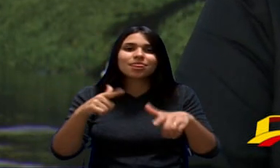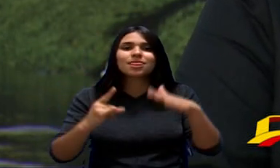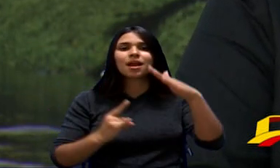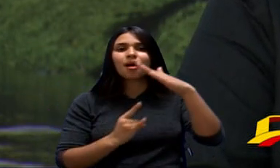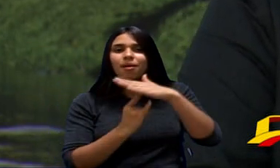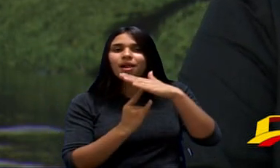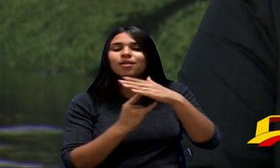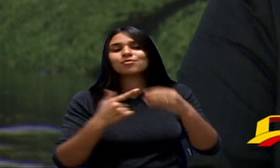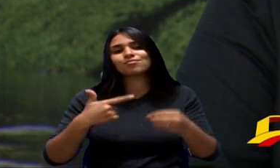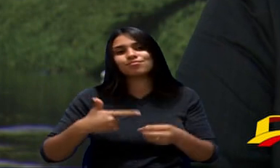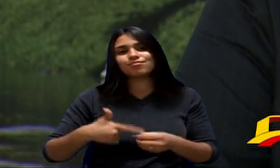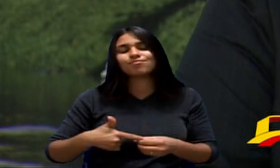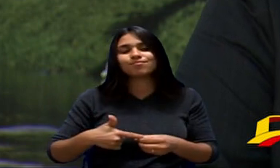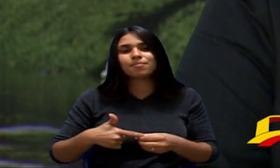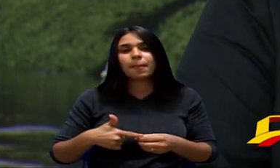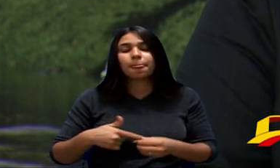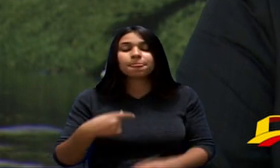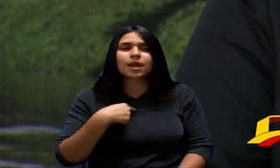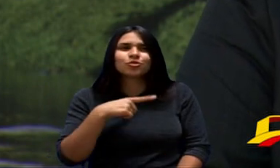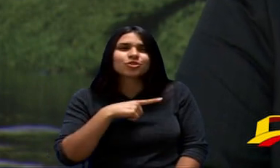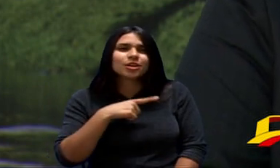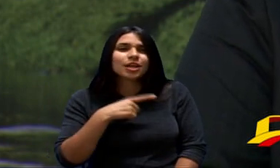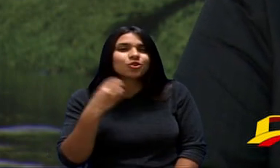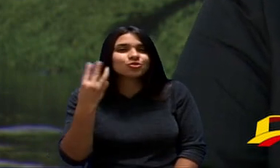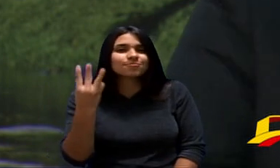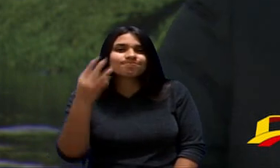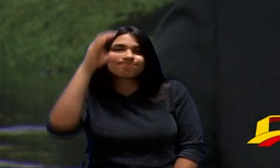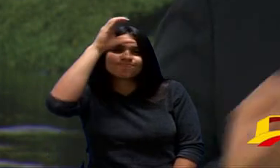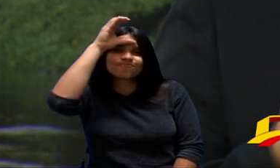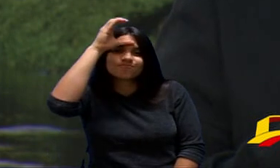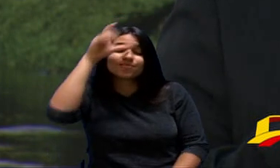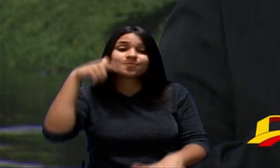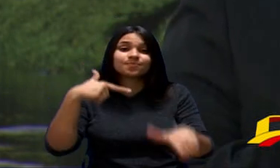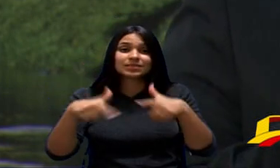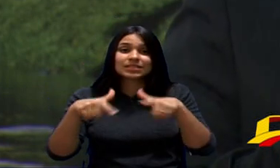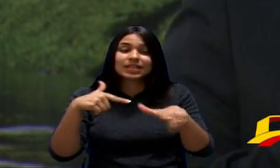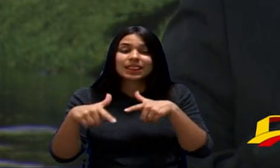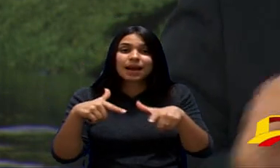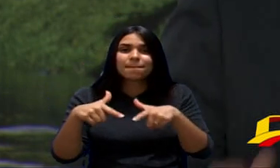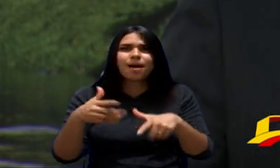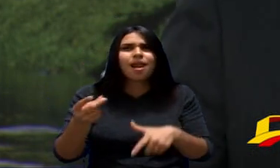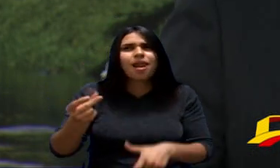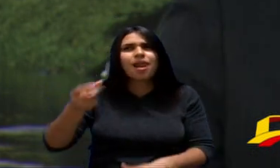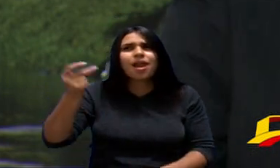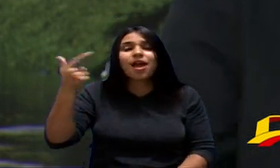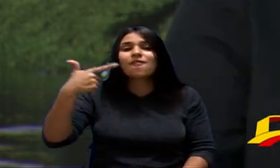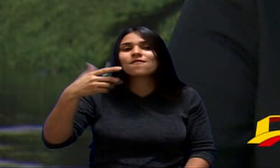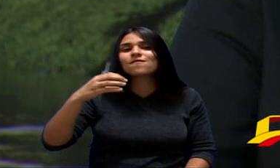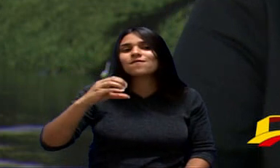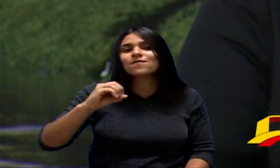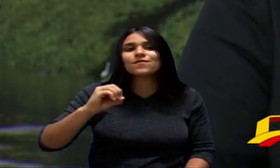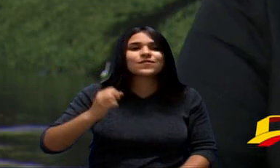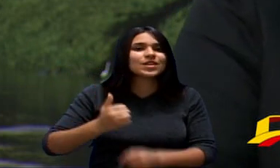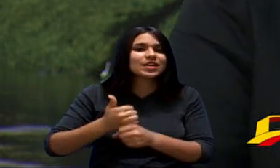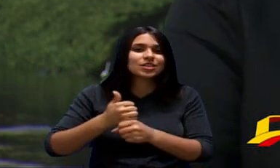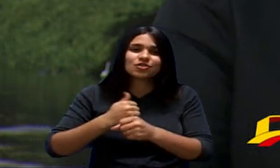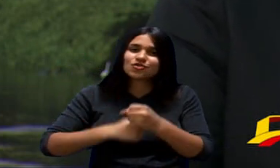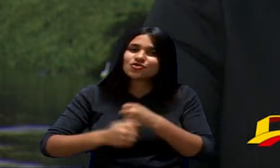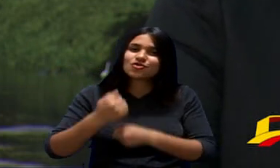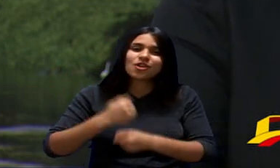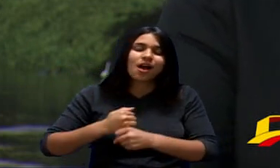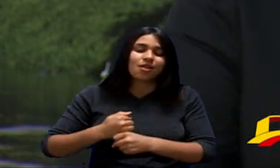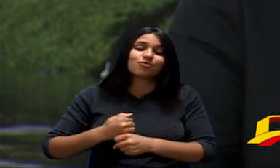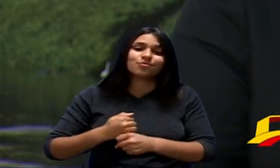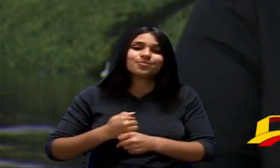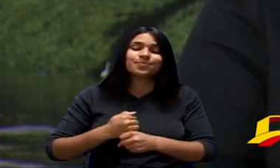Frentistas Tenho Três Tenho Dois Tios São Frentistas Há Mais De 20 Anos A gente Busca Eles Têm Dignidade